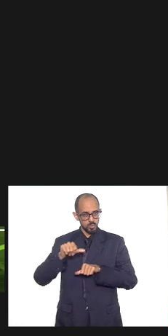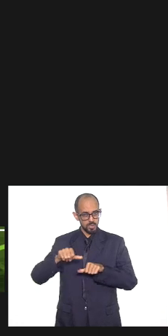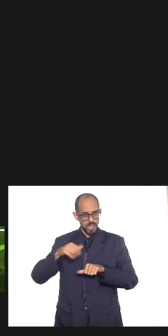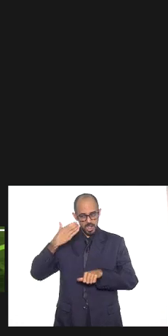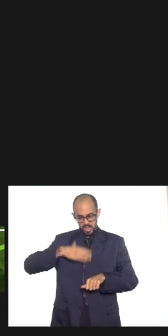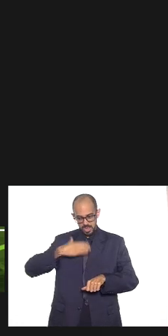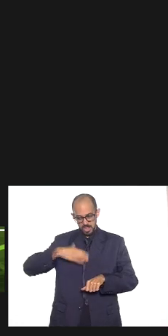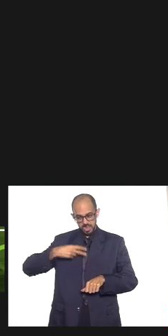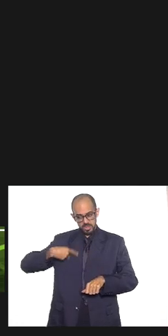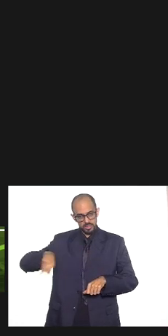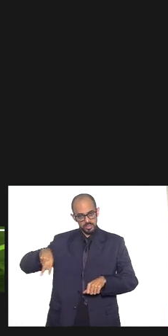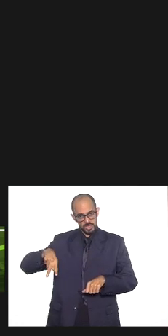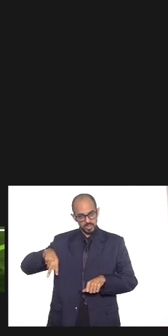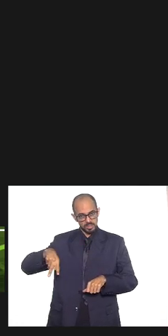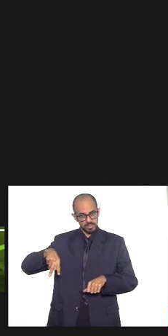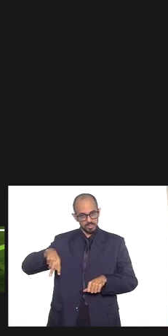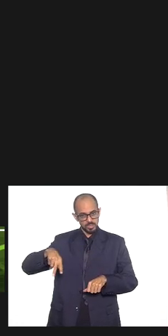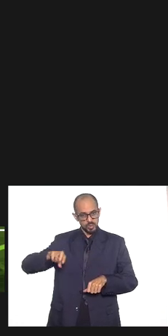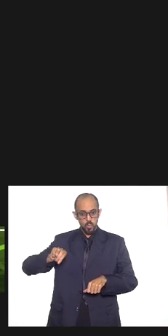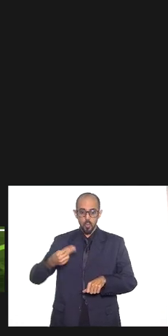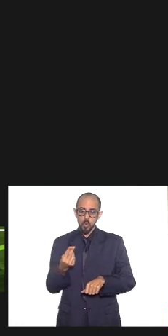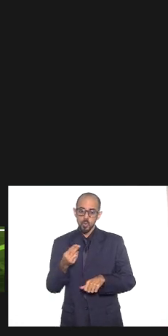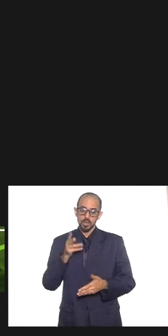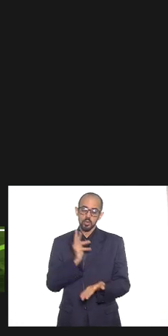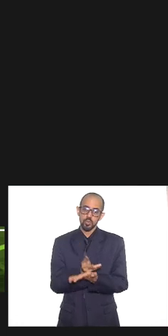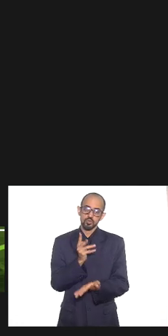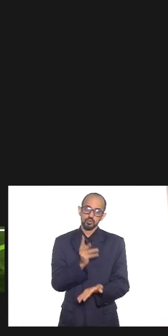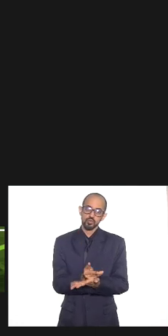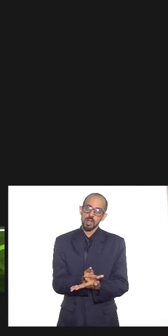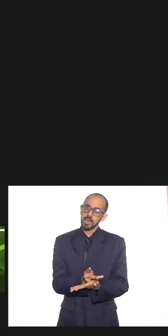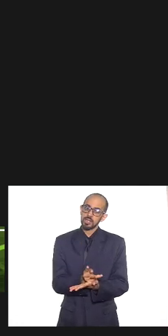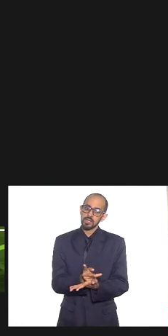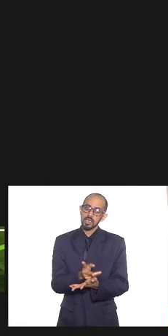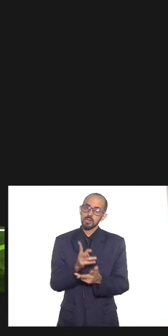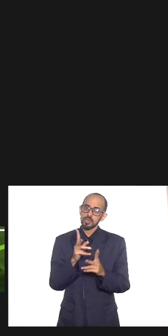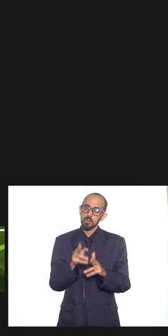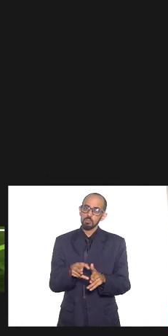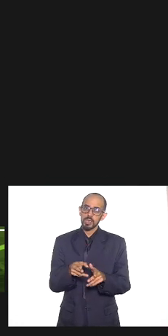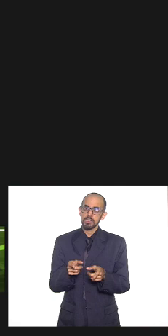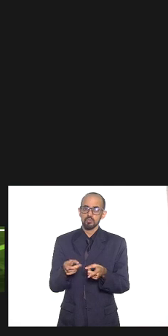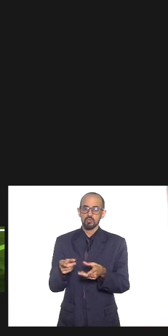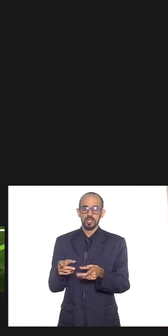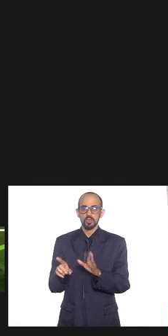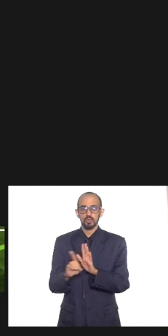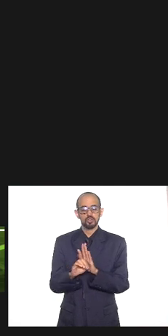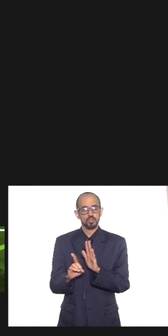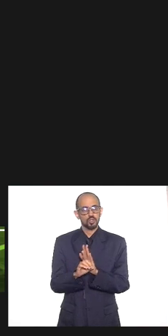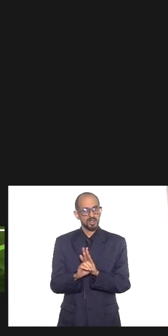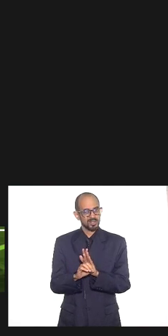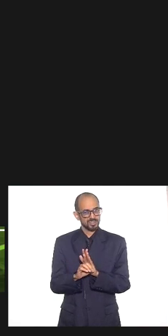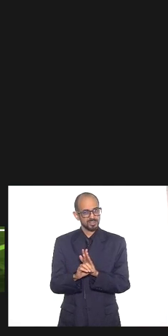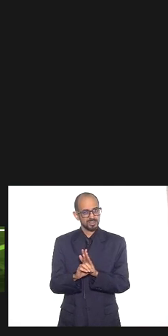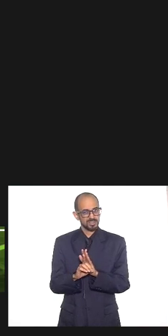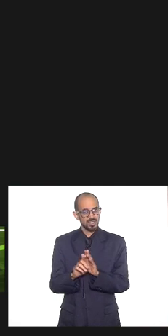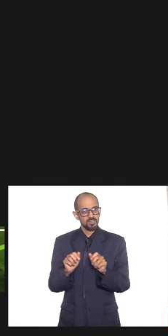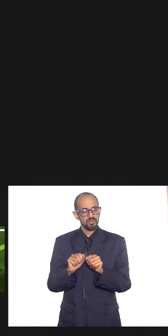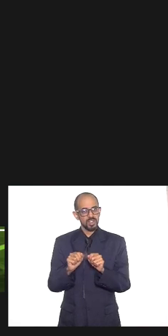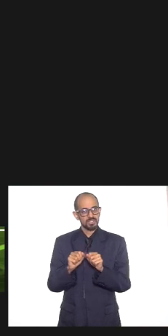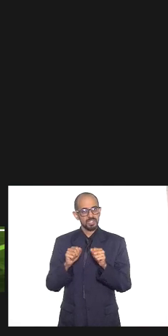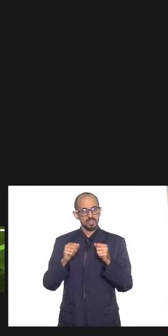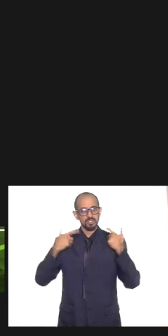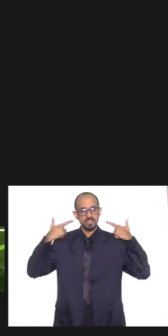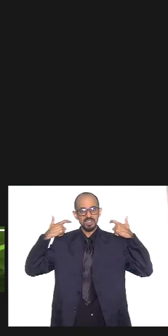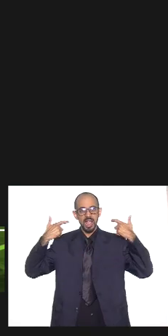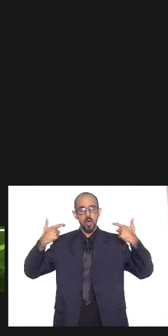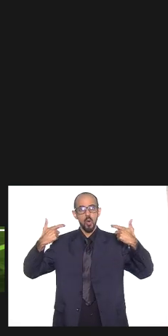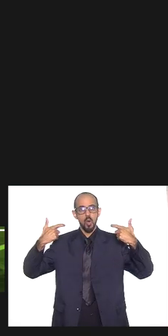realidade desse indivíduo ou ele continuaria sendo o mesmo traficante impondo o mesmo terror agindo da mesma maneira isso passava pela nossa cabeça